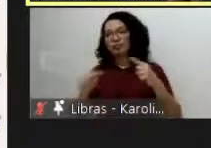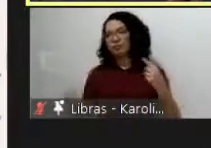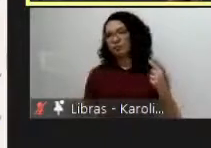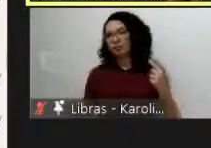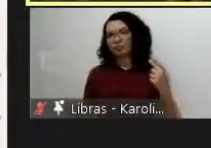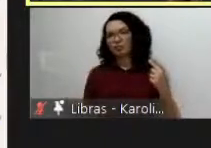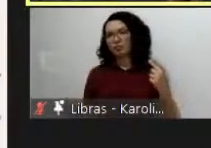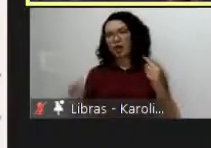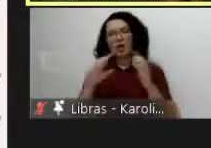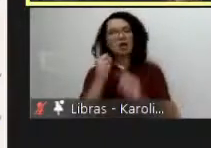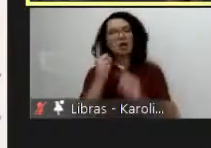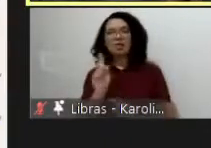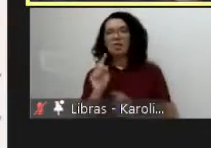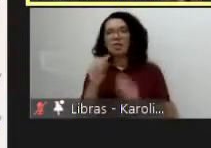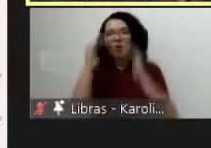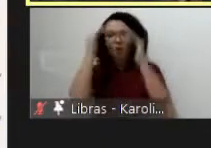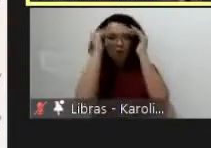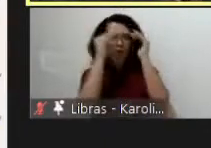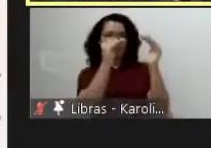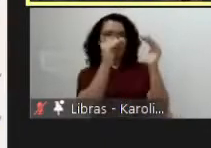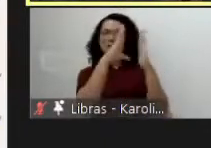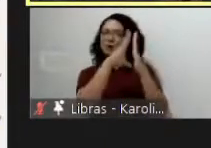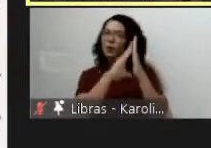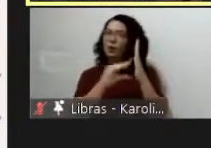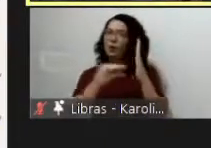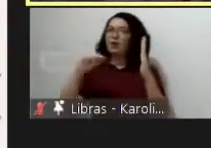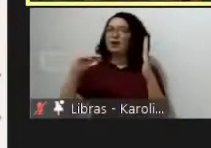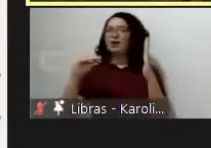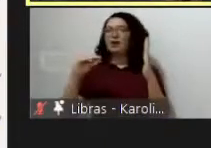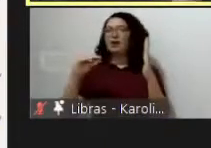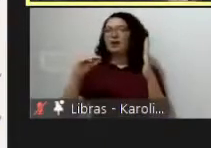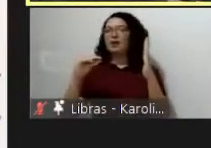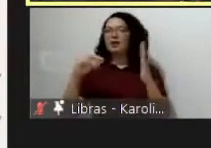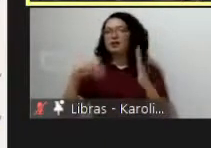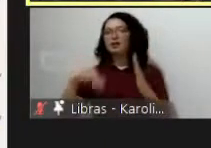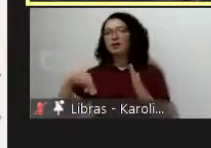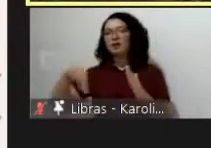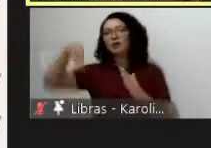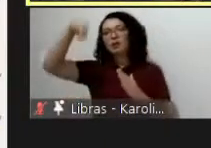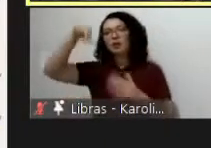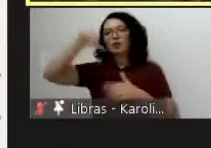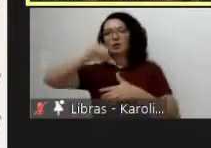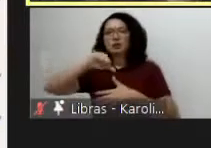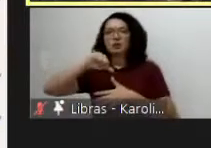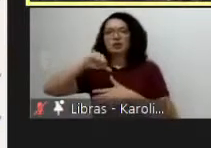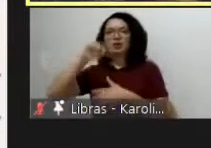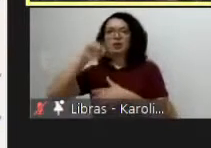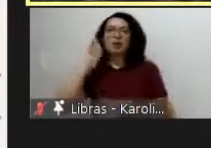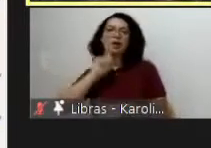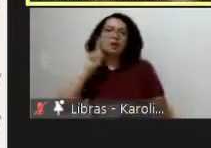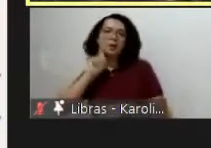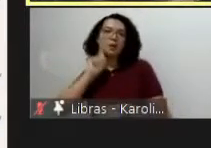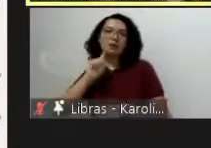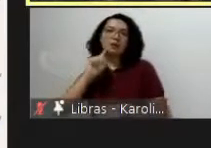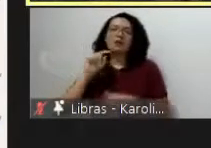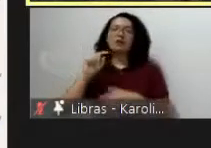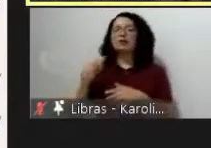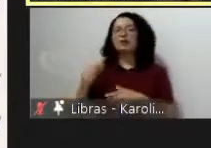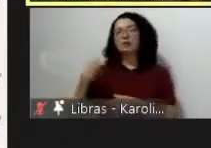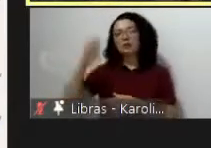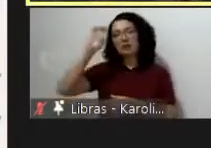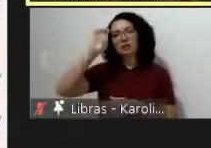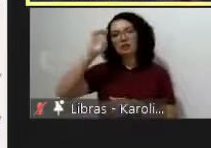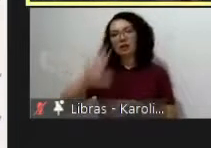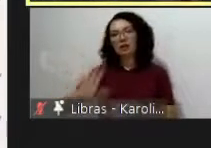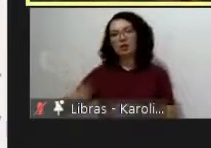-americano que eles mesmos não seguem então só para situar um pouco eu morei e trabalhei